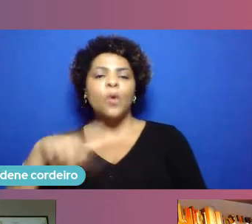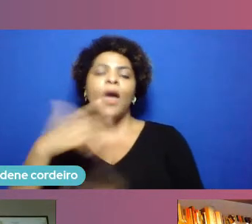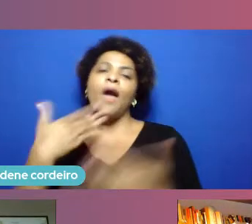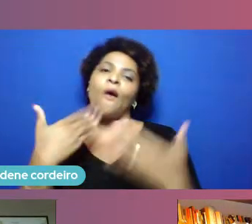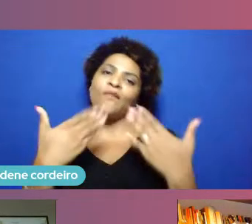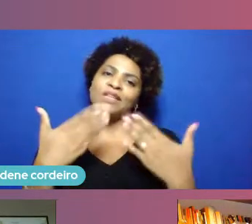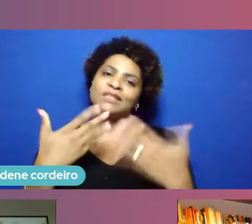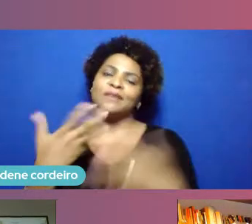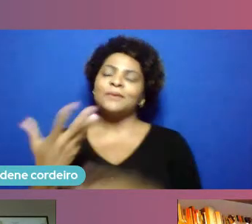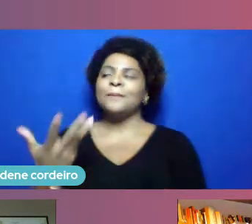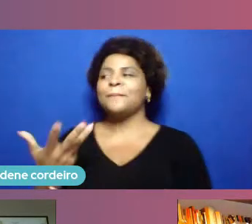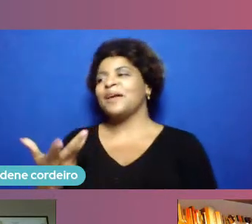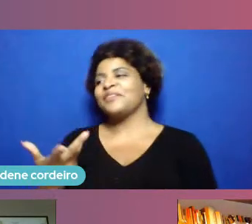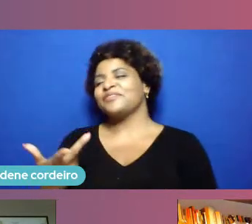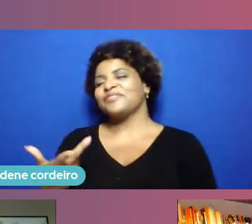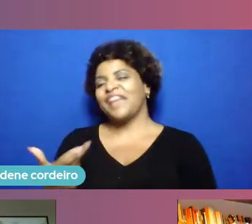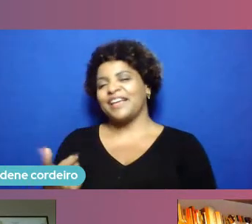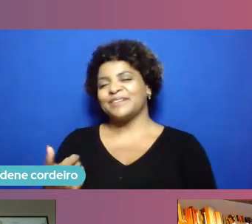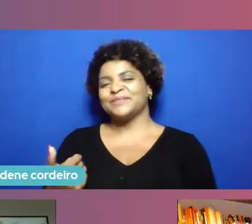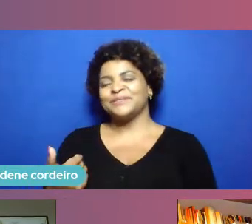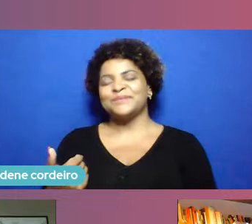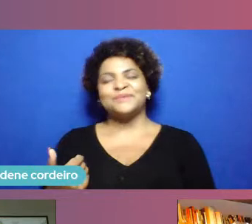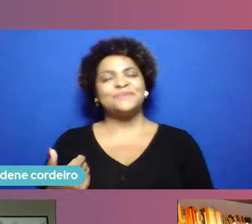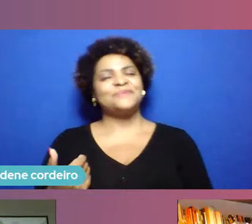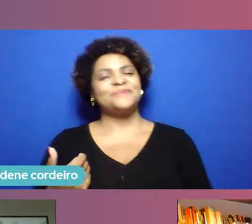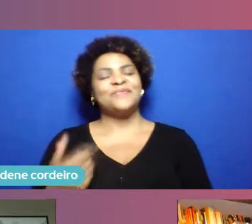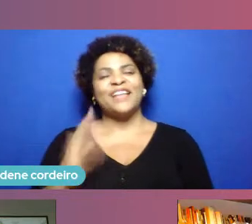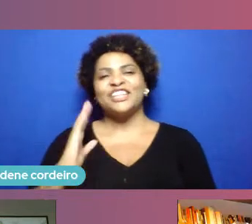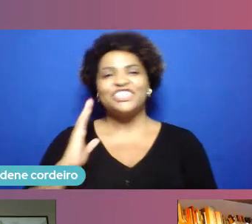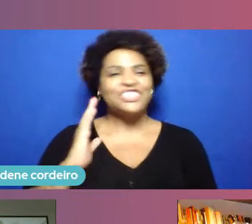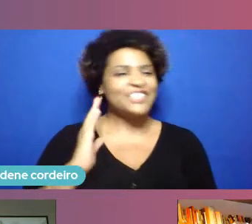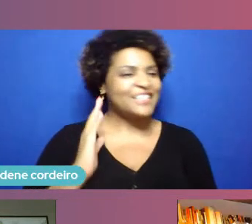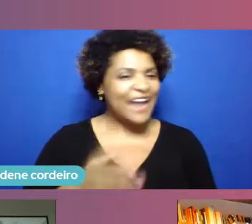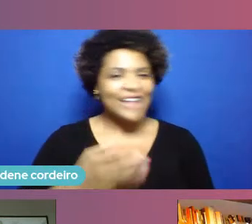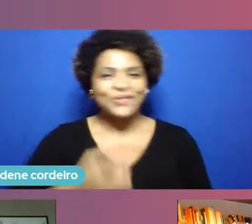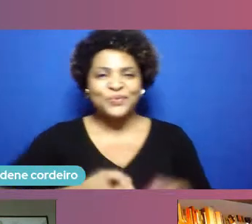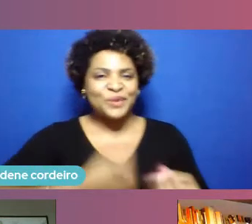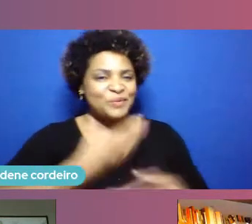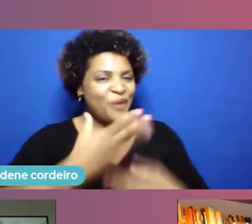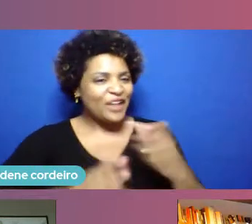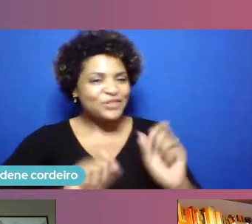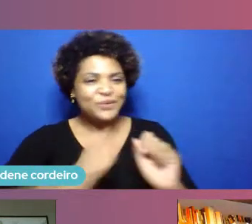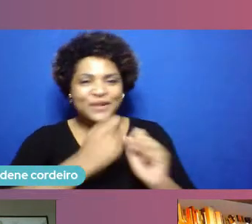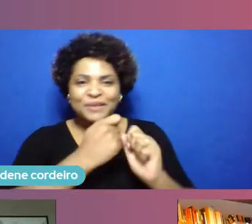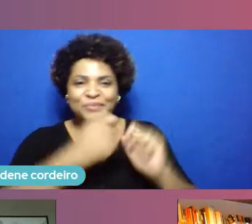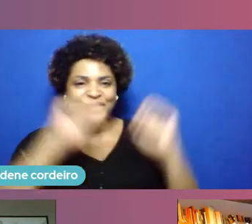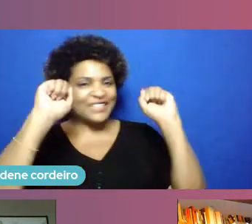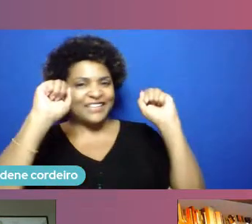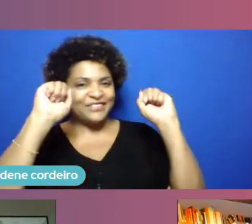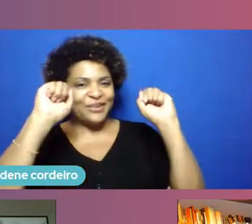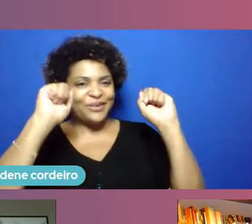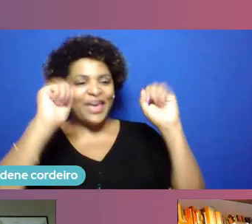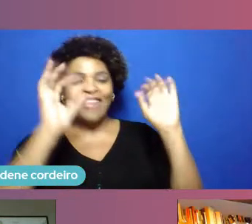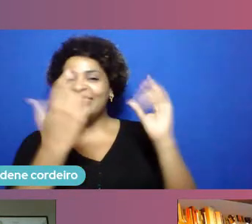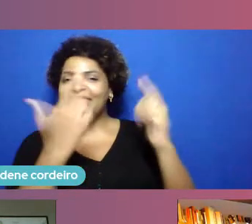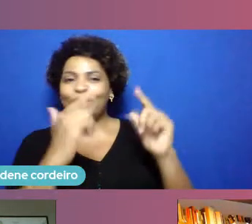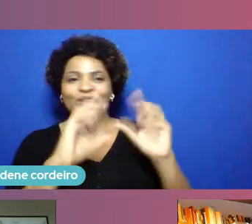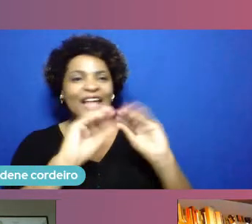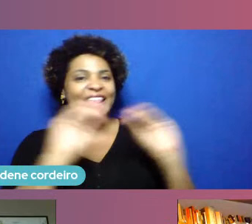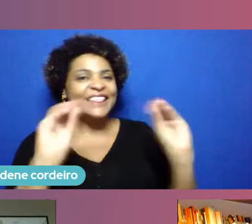mas direto e poético impossível não tem como nada acrescentar como a gente diz